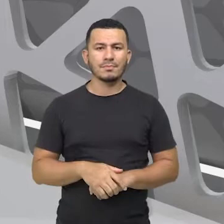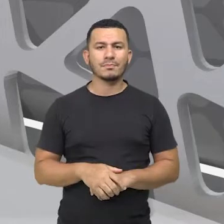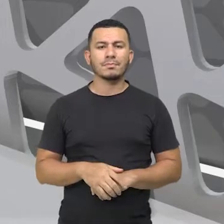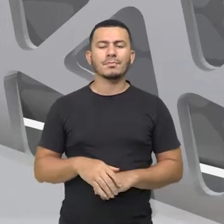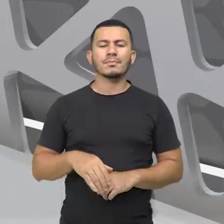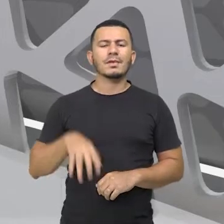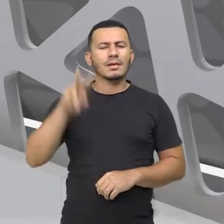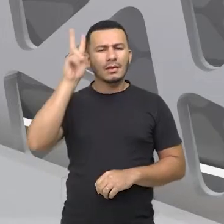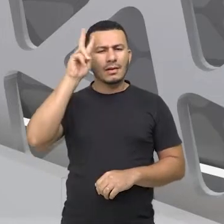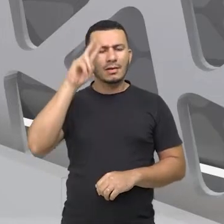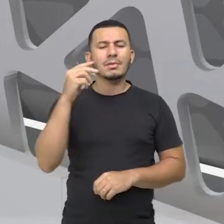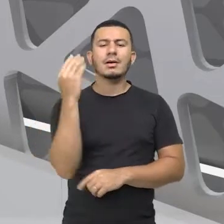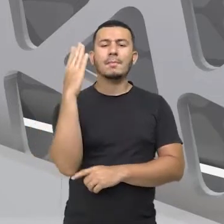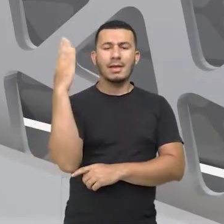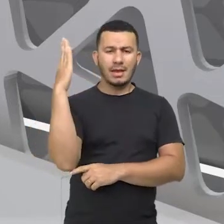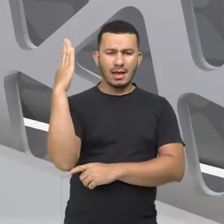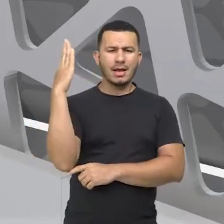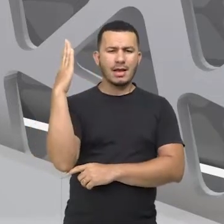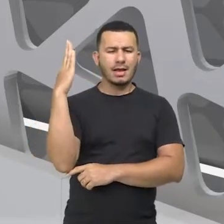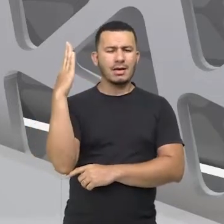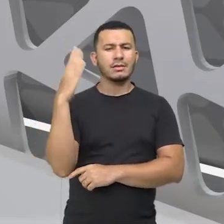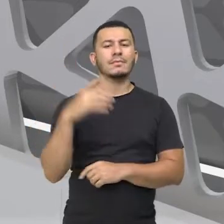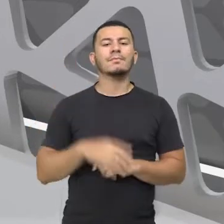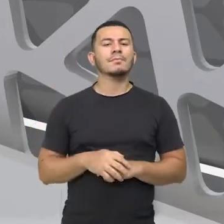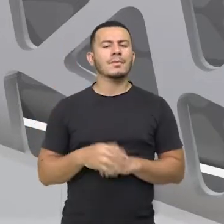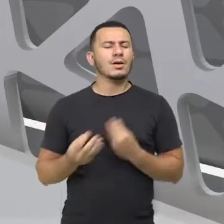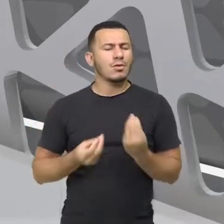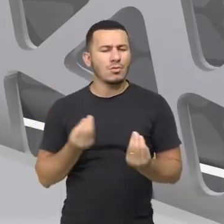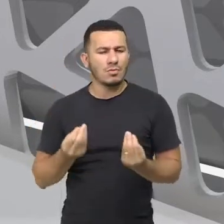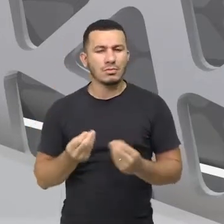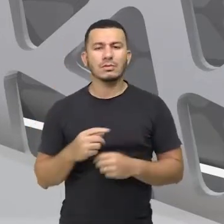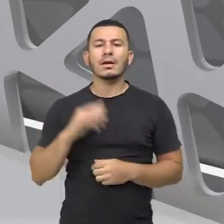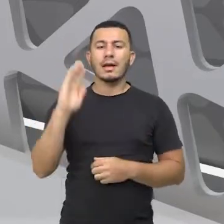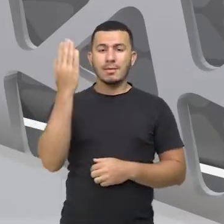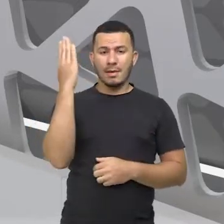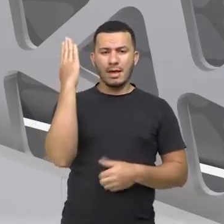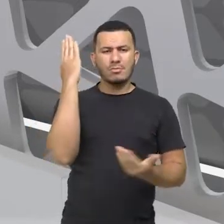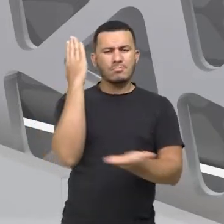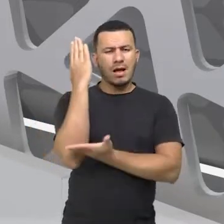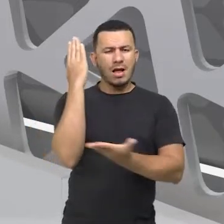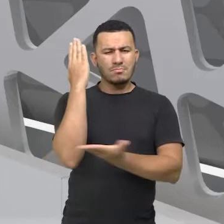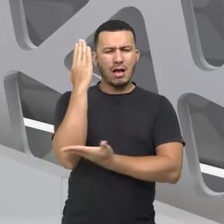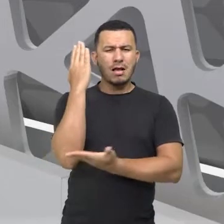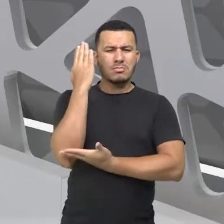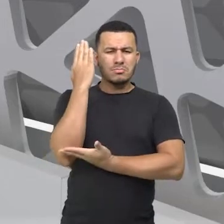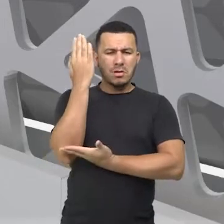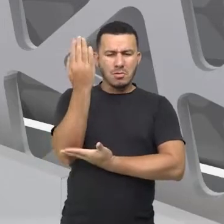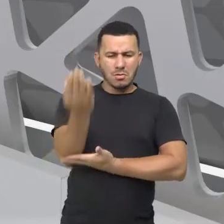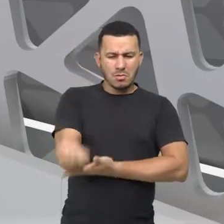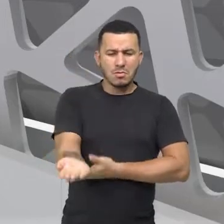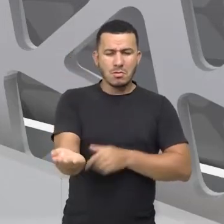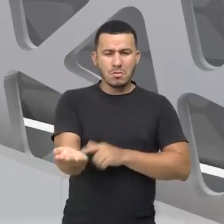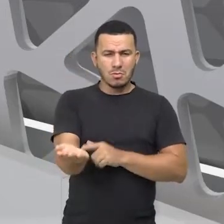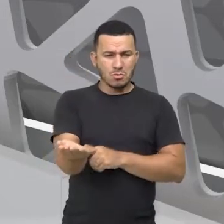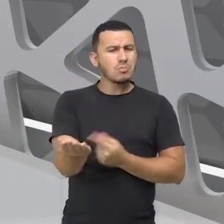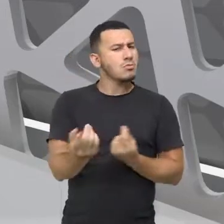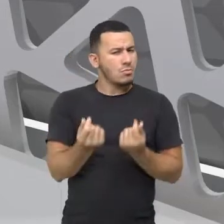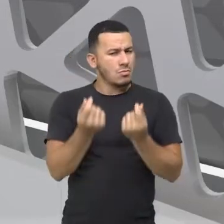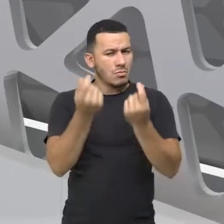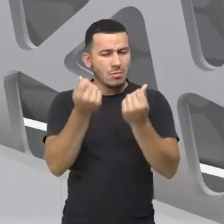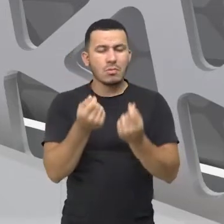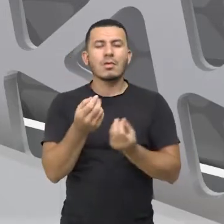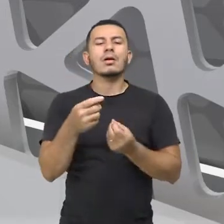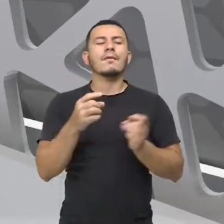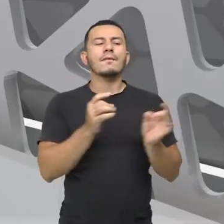voltado, lembra, lá para as madeireiras, principalmente. Como, então, retirar aquelas madeiras que são consideradas valiosas para o